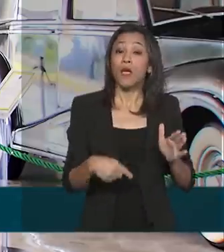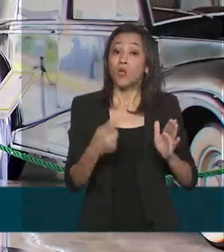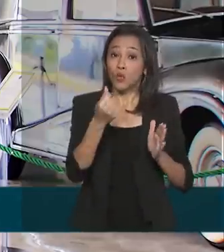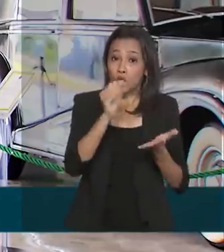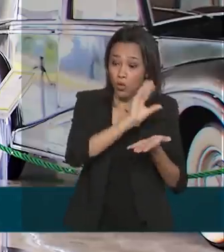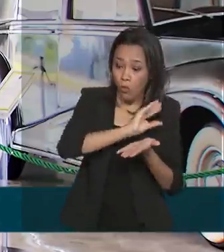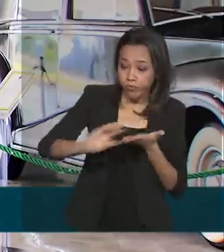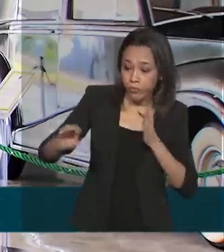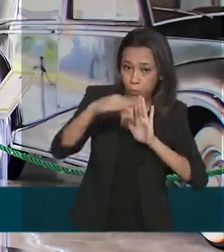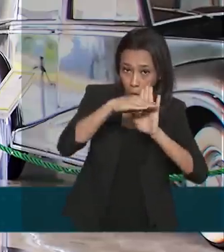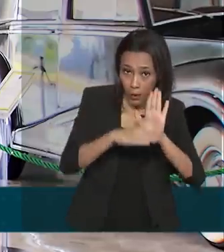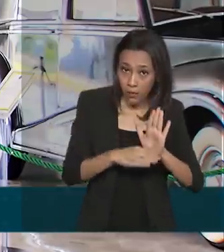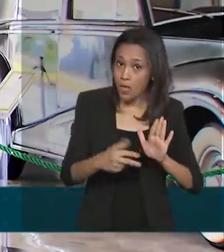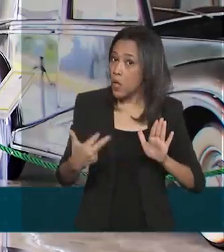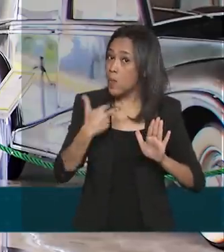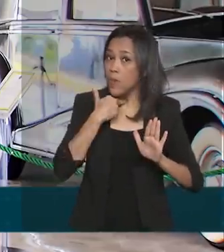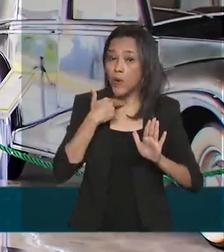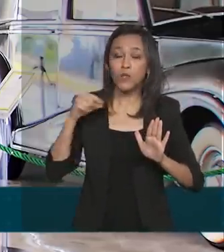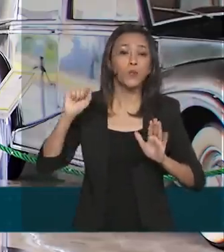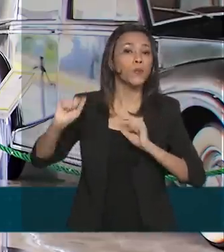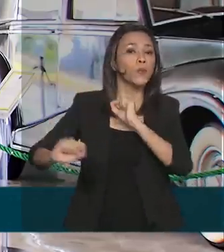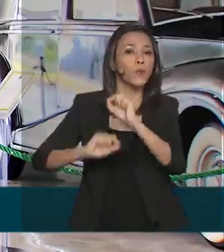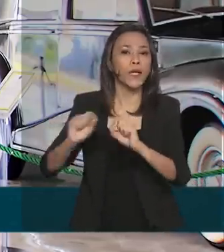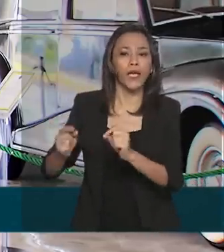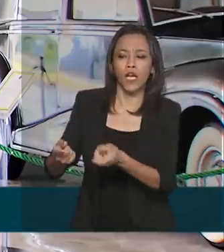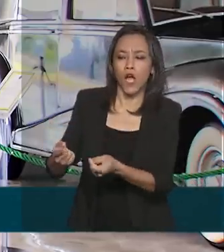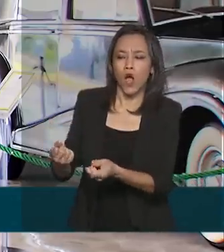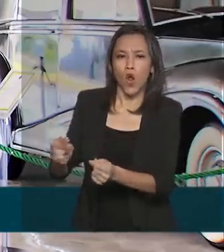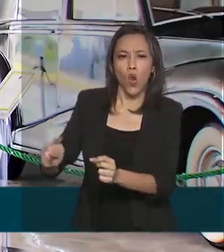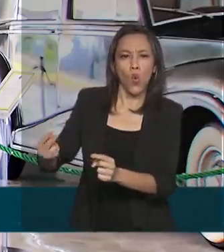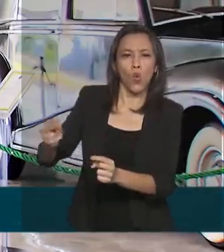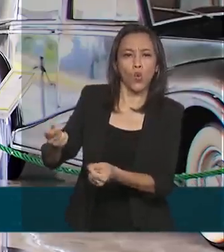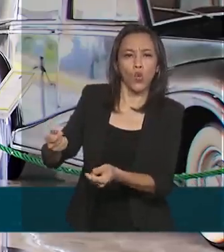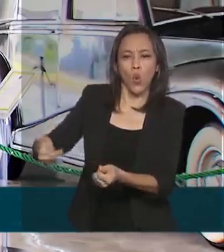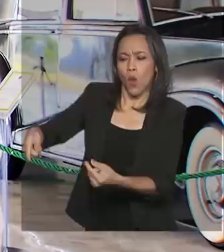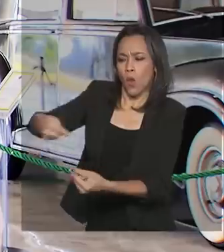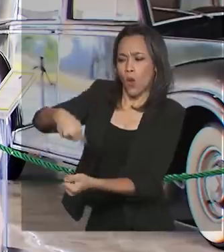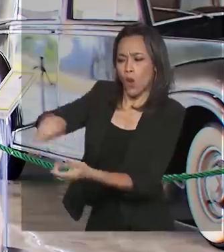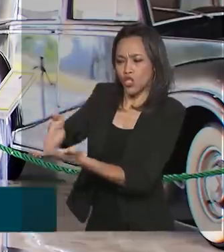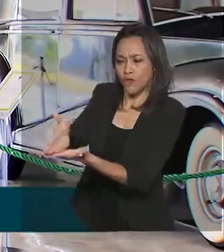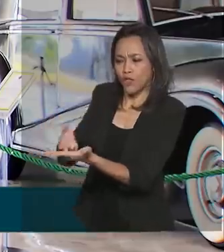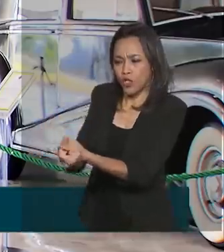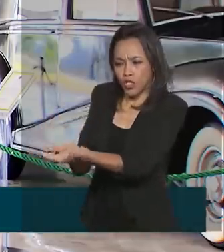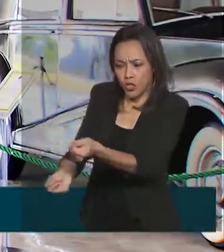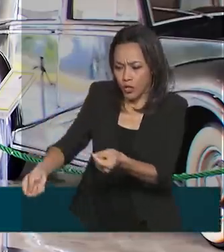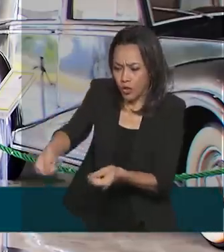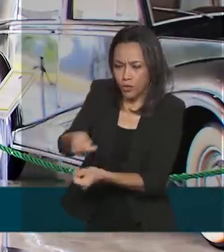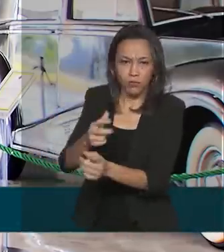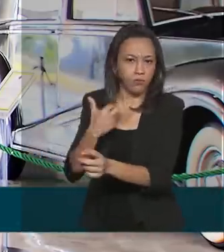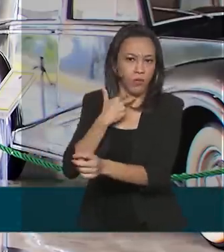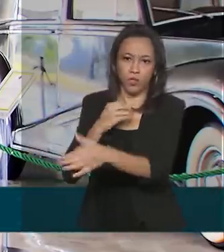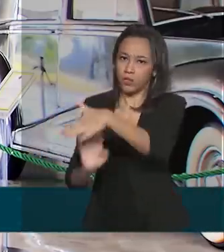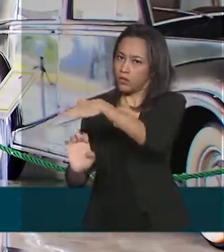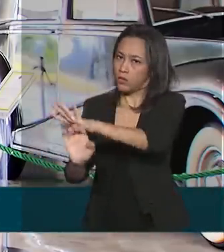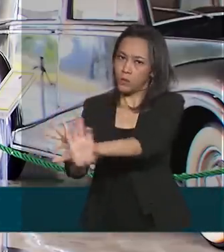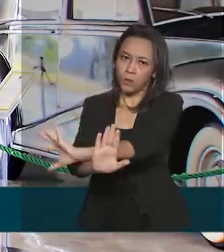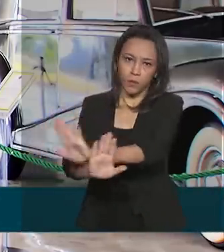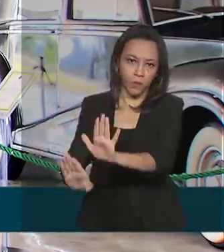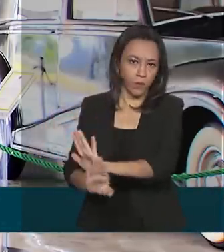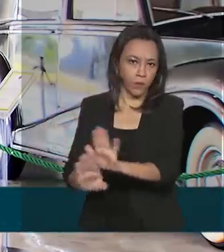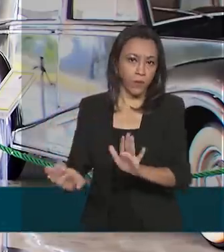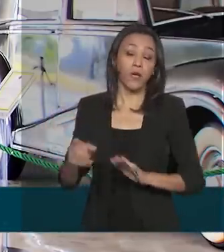poderão ser destinados para distribuição de lucros e dividendos entre os sócios. As instituições financeiras